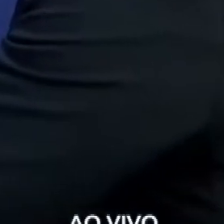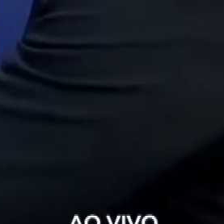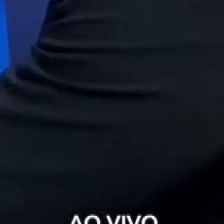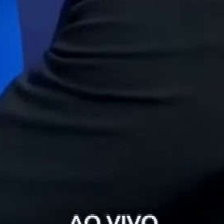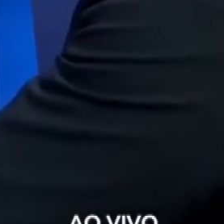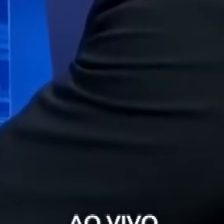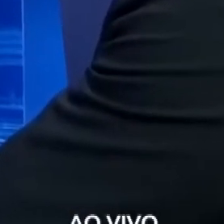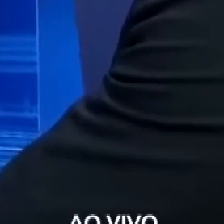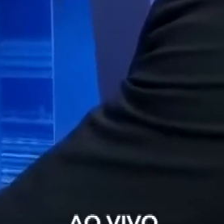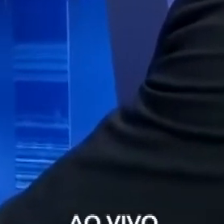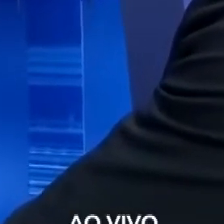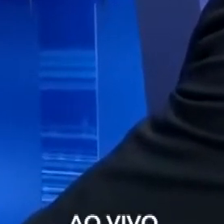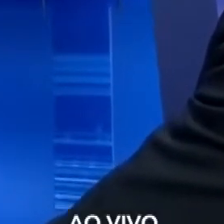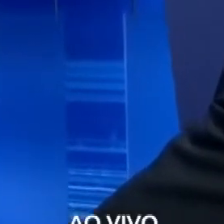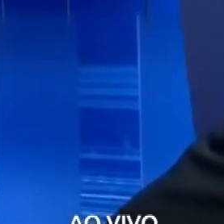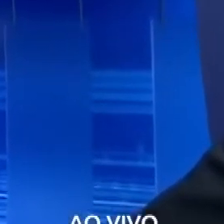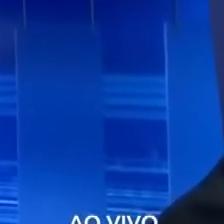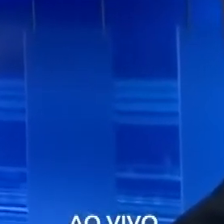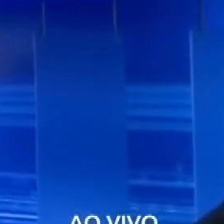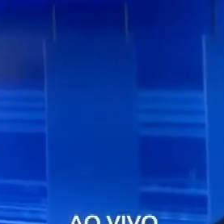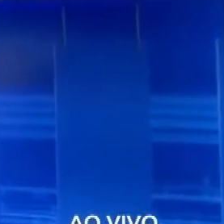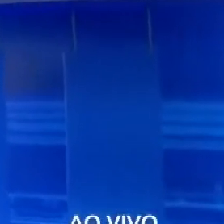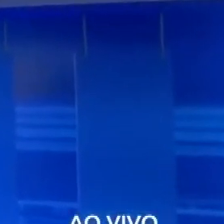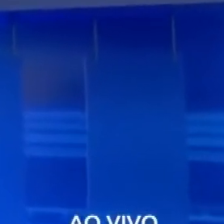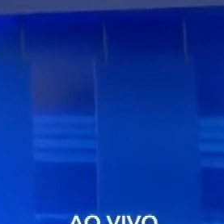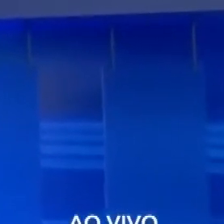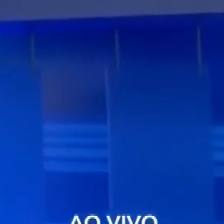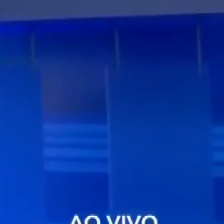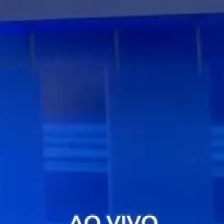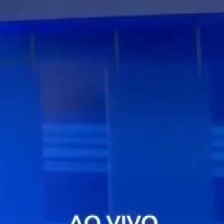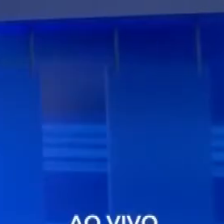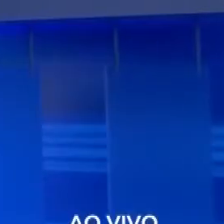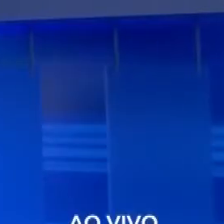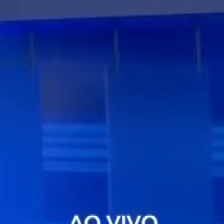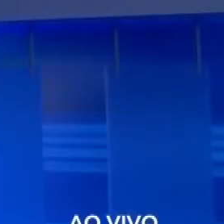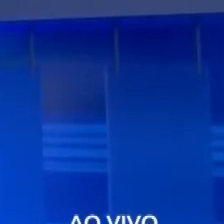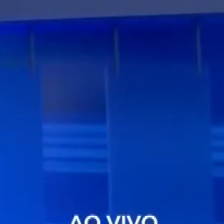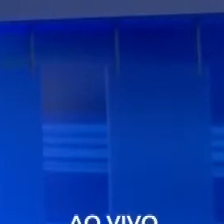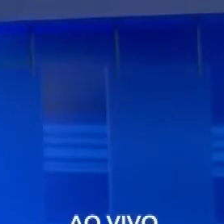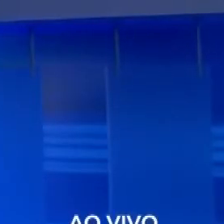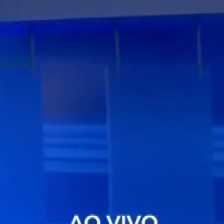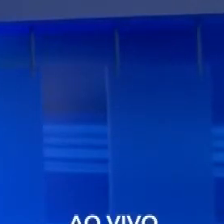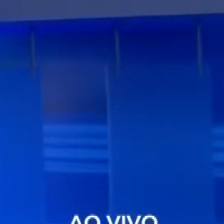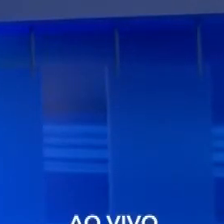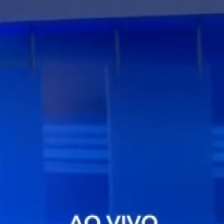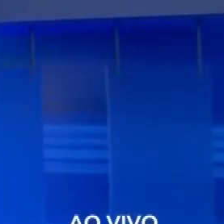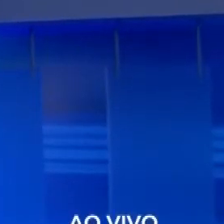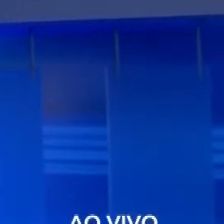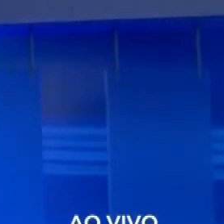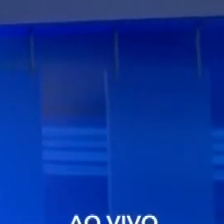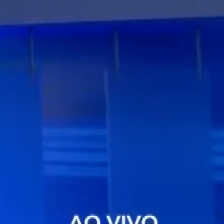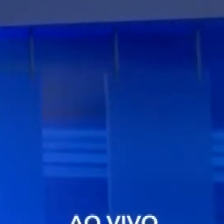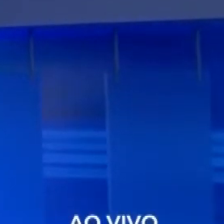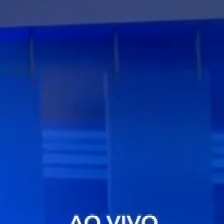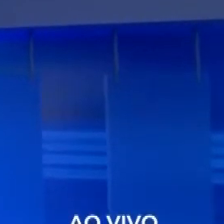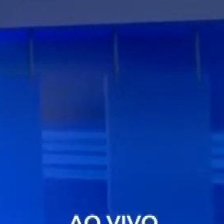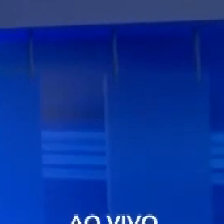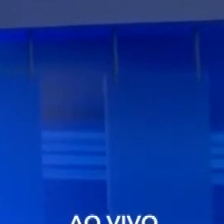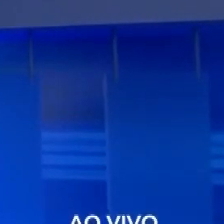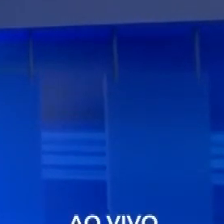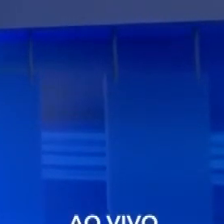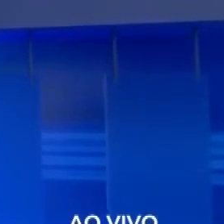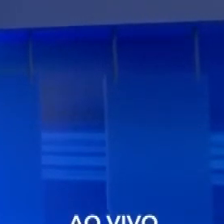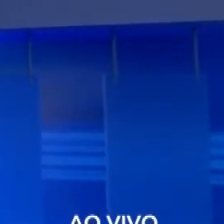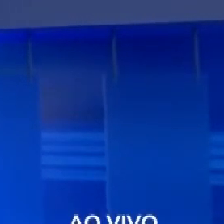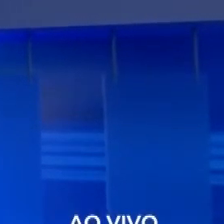vir, mas nós pudemos oferecer a você que está nos assistindo um conhecimento a respeito da minha condição de ser